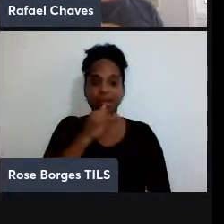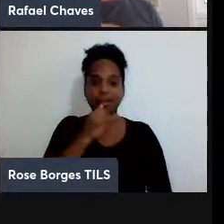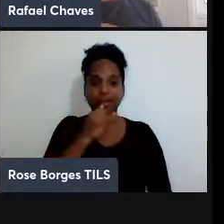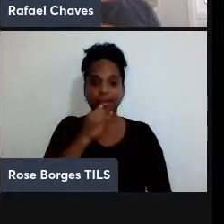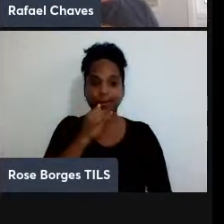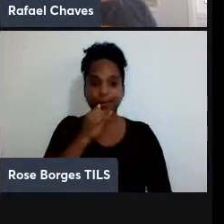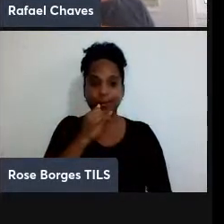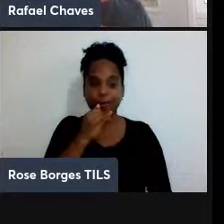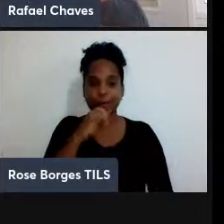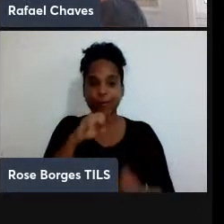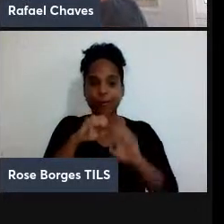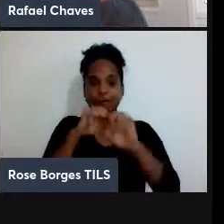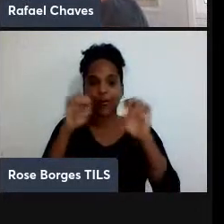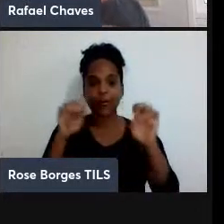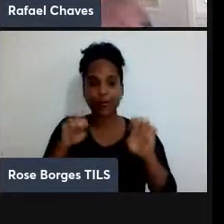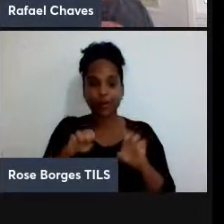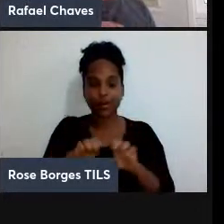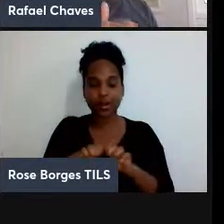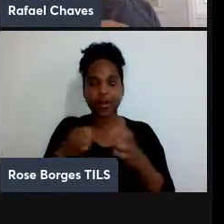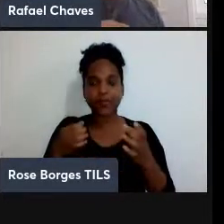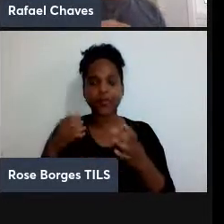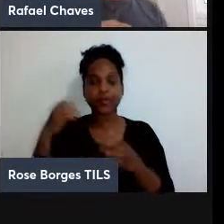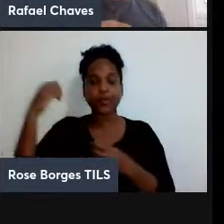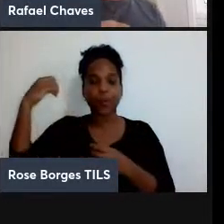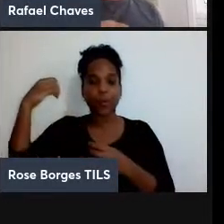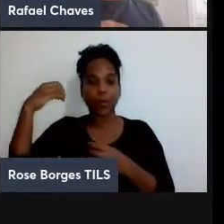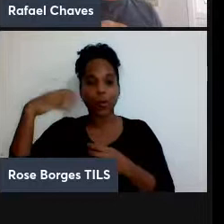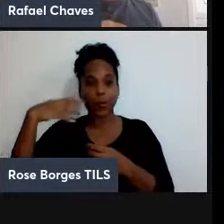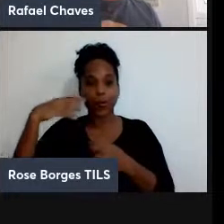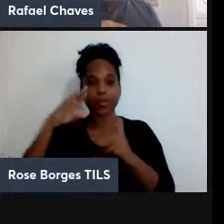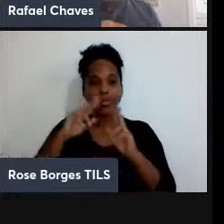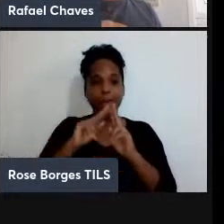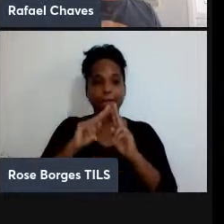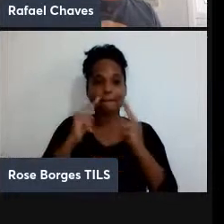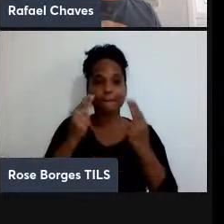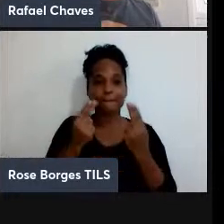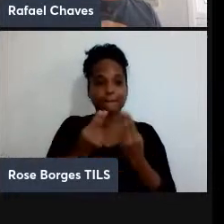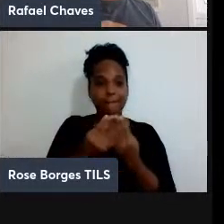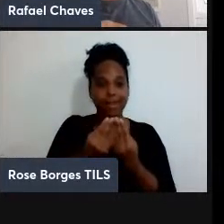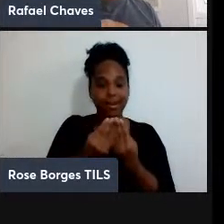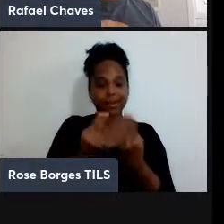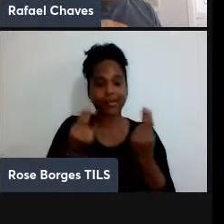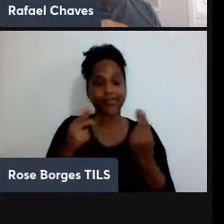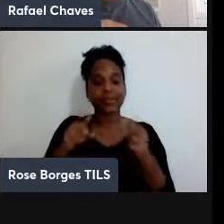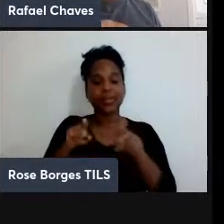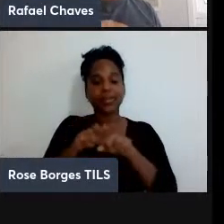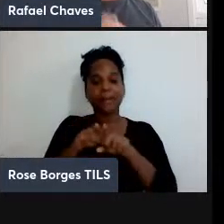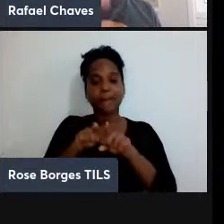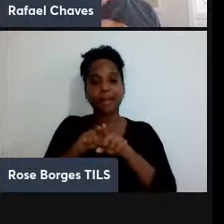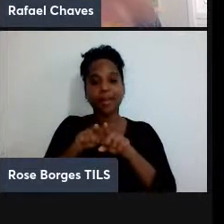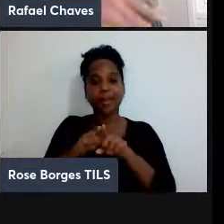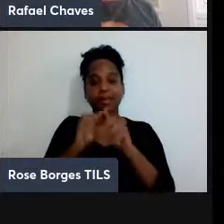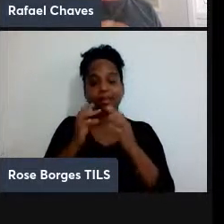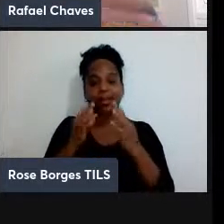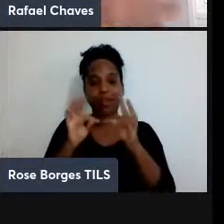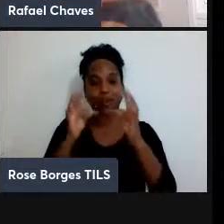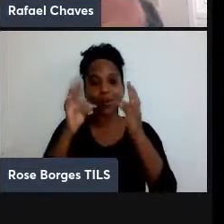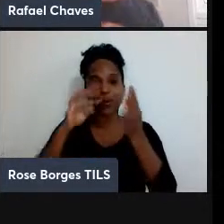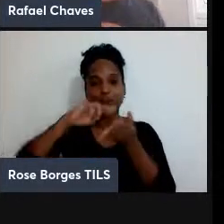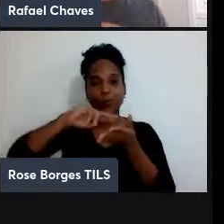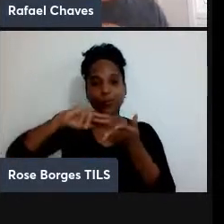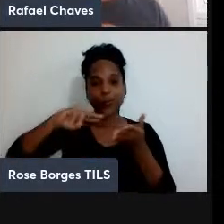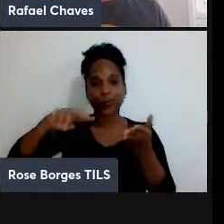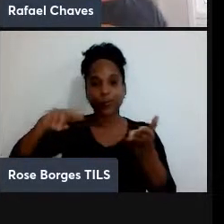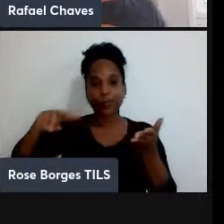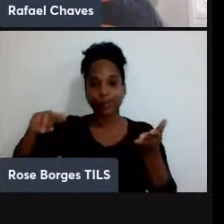interação entre luz e matéria, e aplicações tecnológicas variadas, né. Se vocês estão me escutando